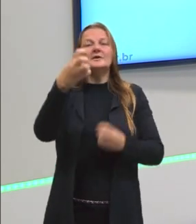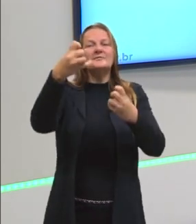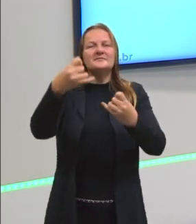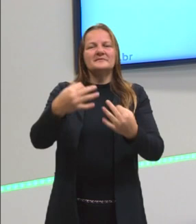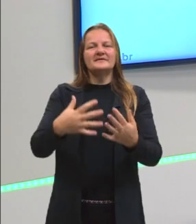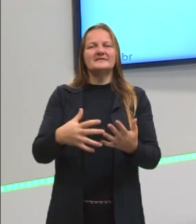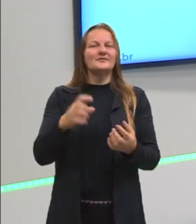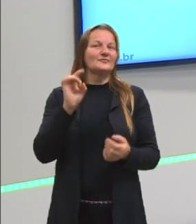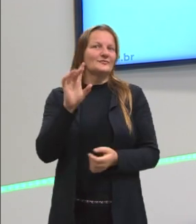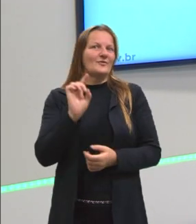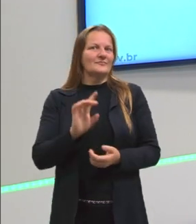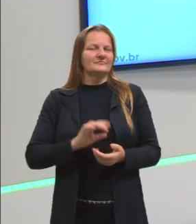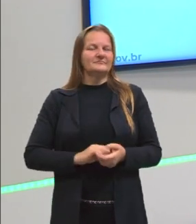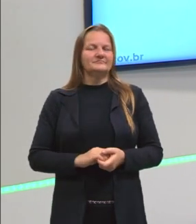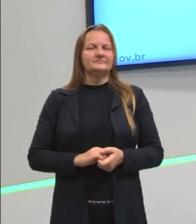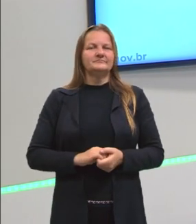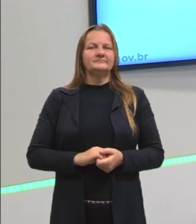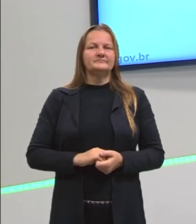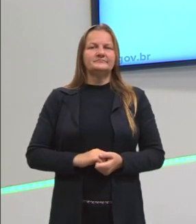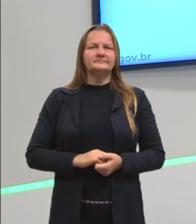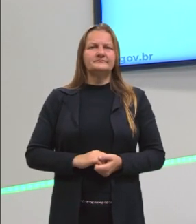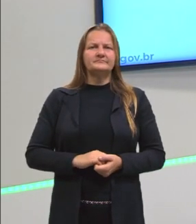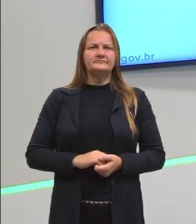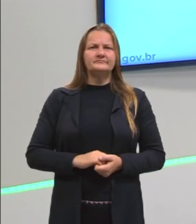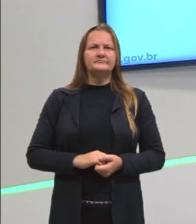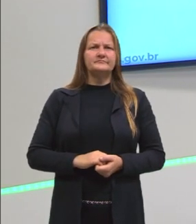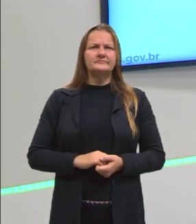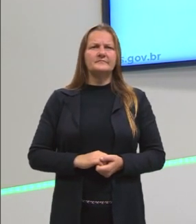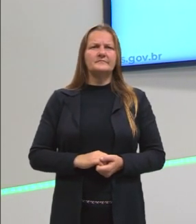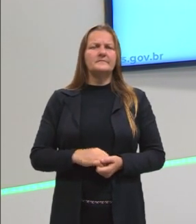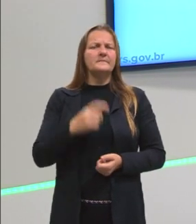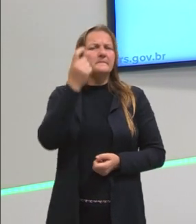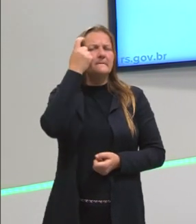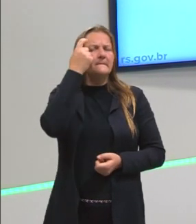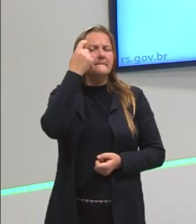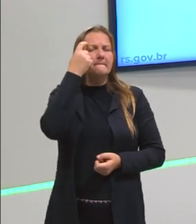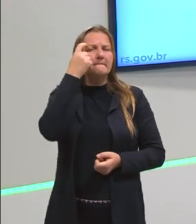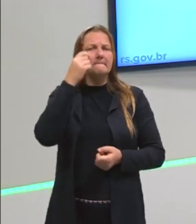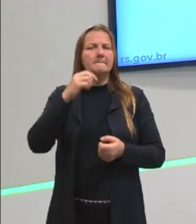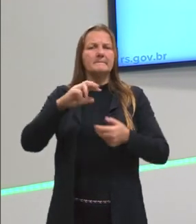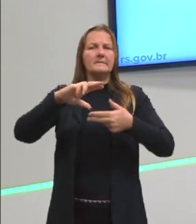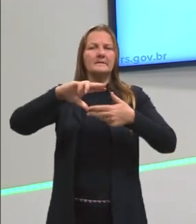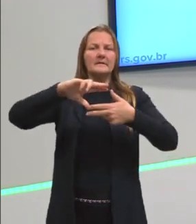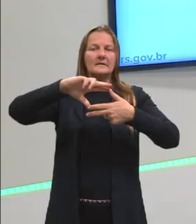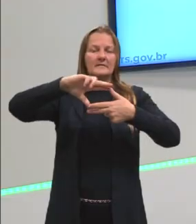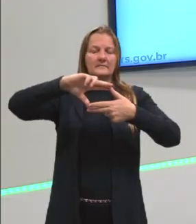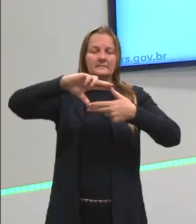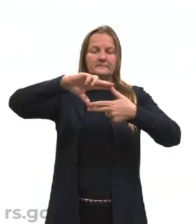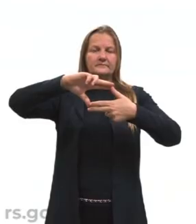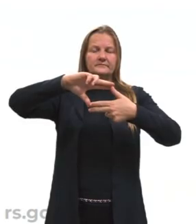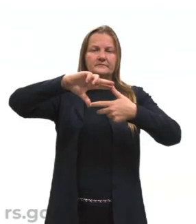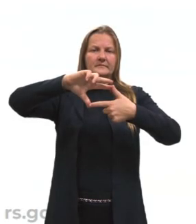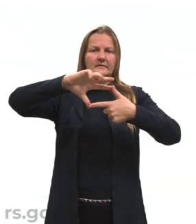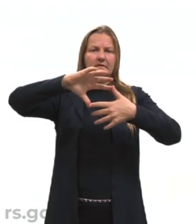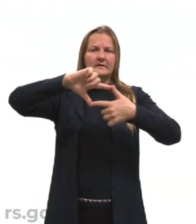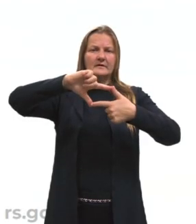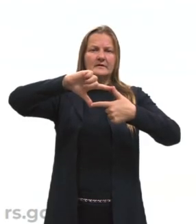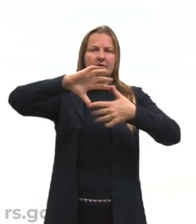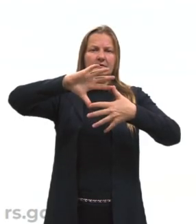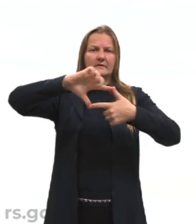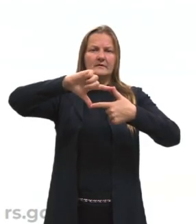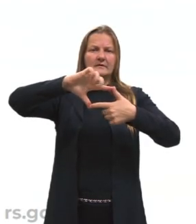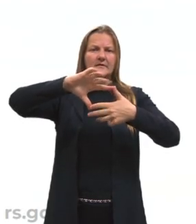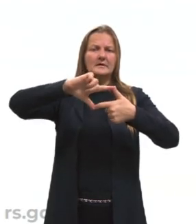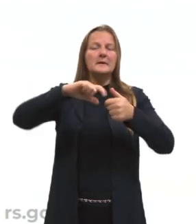como entender essas culturas, pensar na cultura do heterocentrismo e sim valorizar as várias culturas